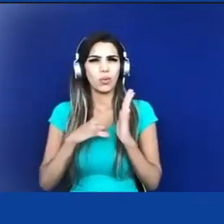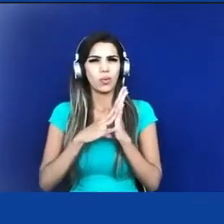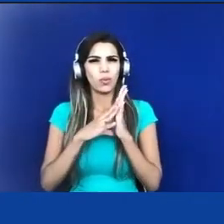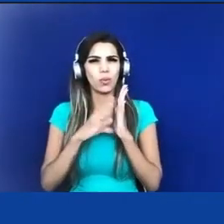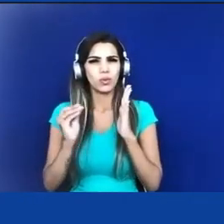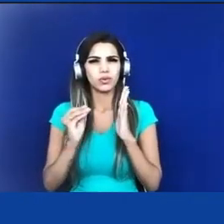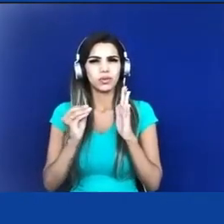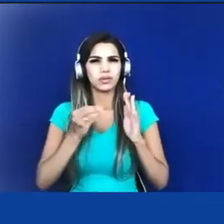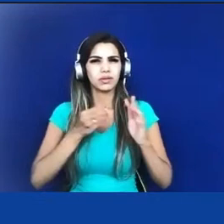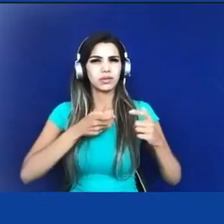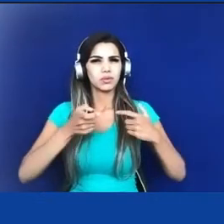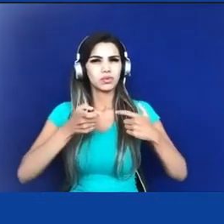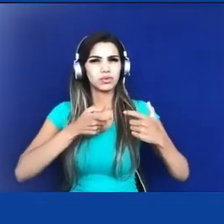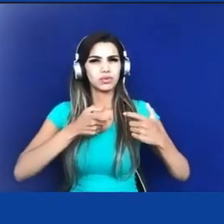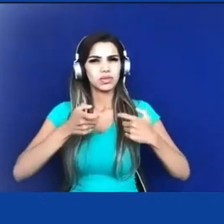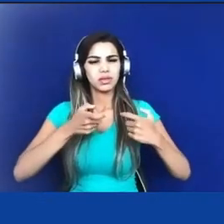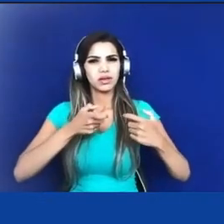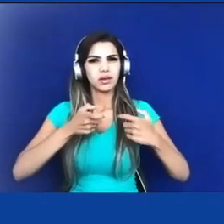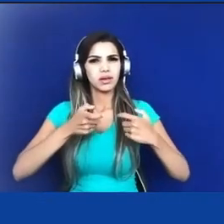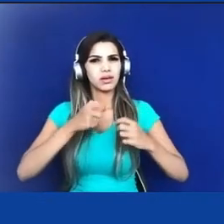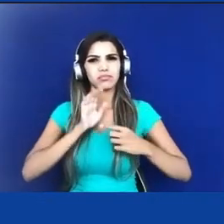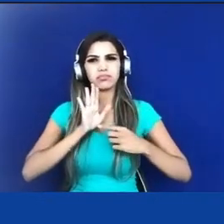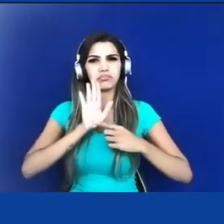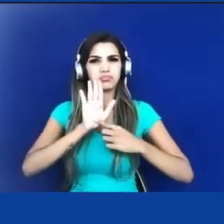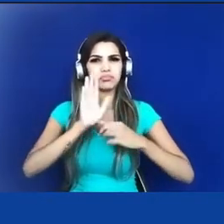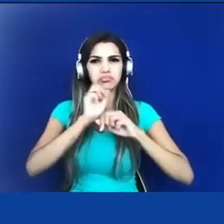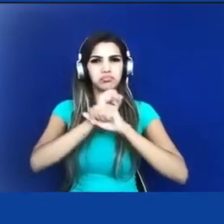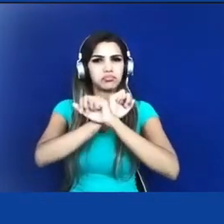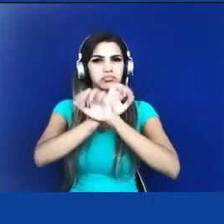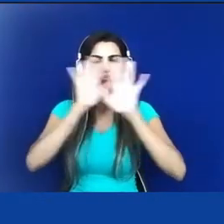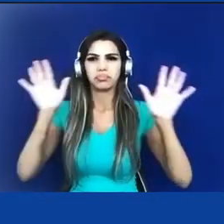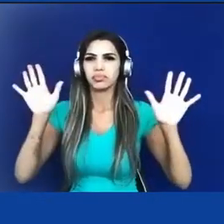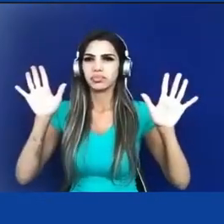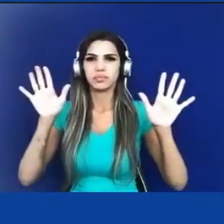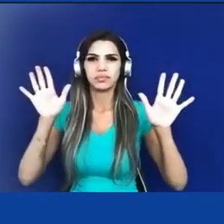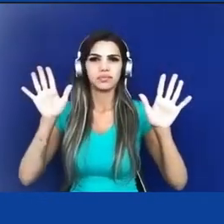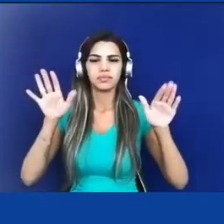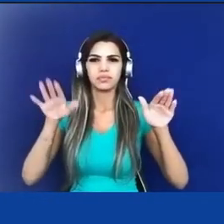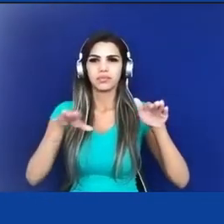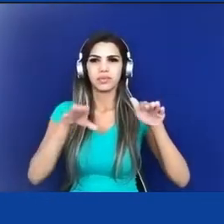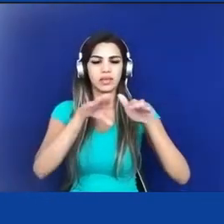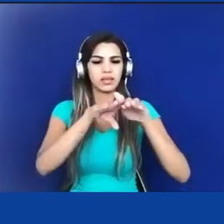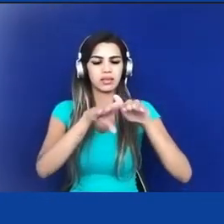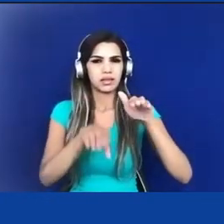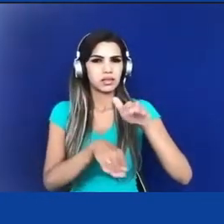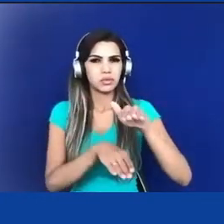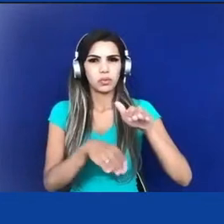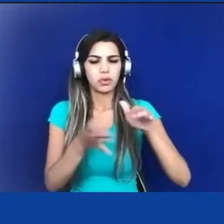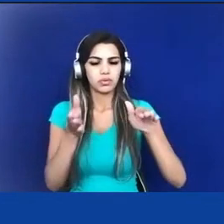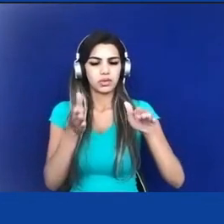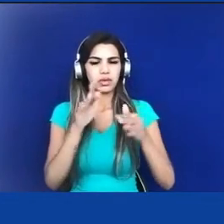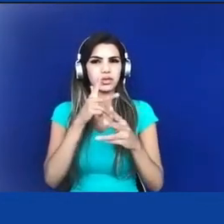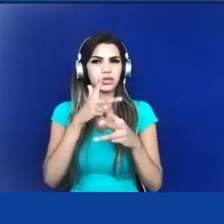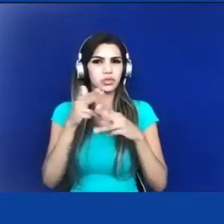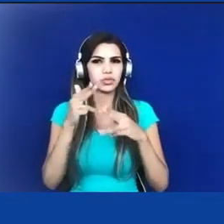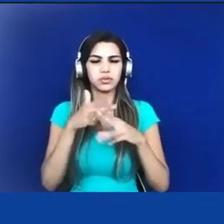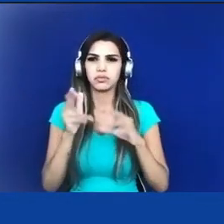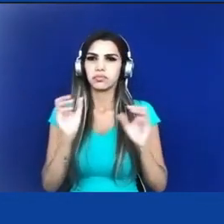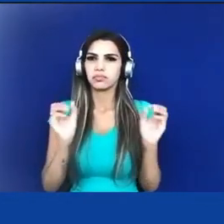desigualdades disfarçadas e mal resolvidas e mal coisa.